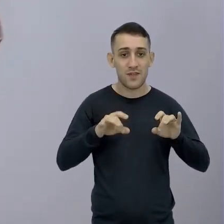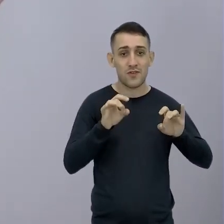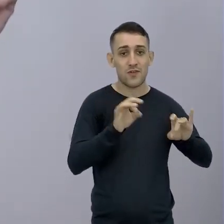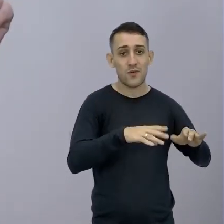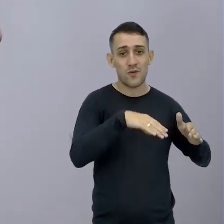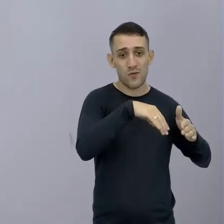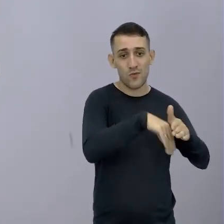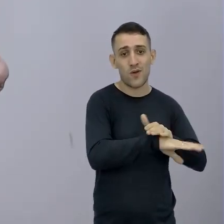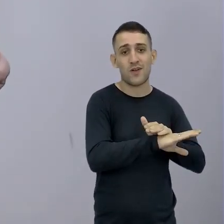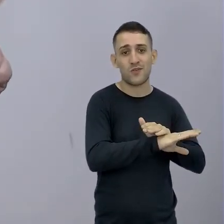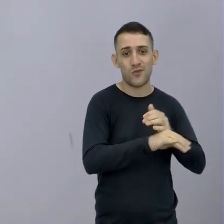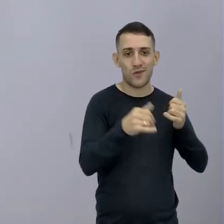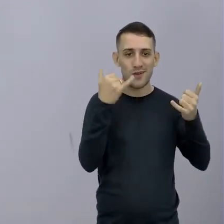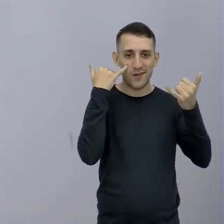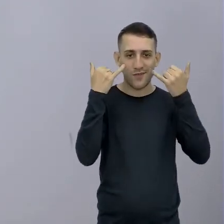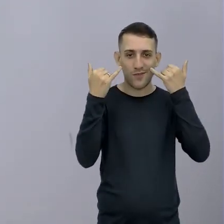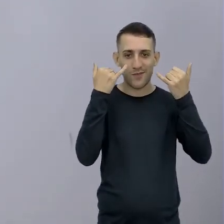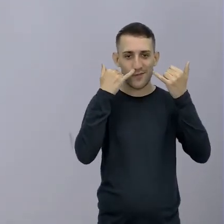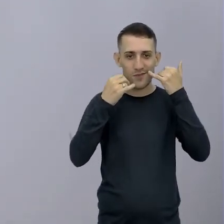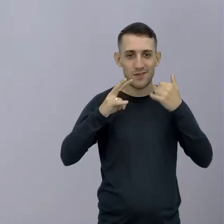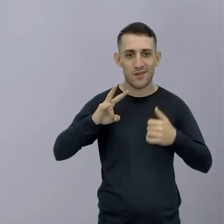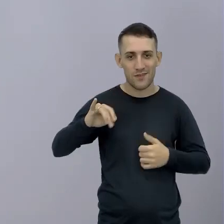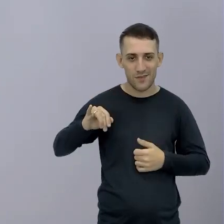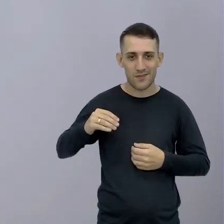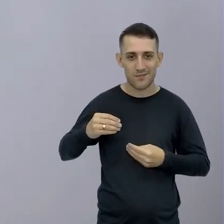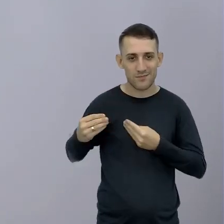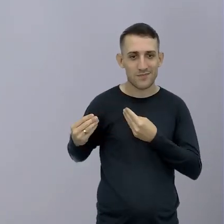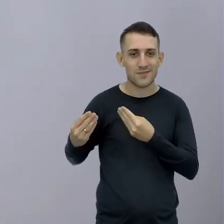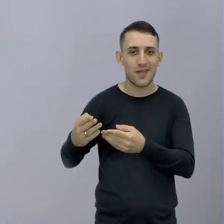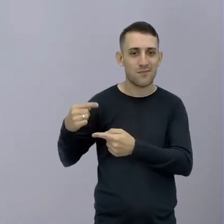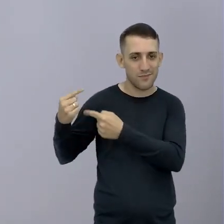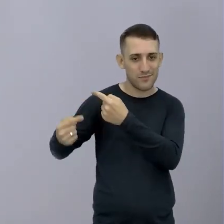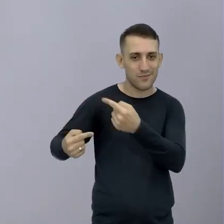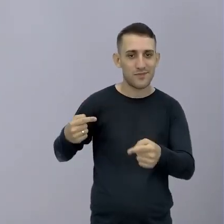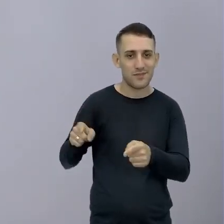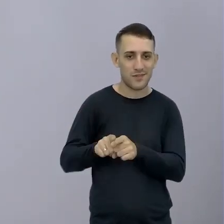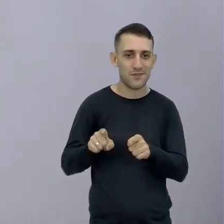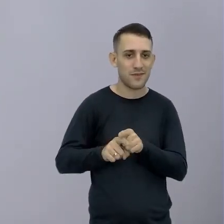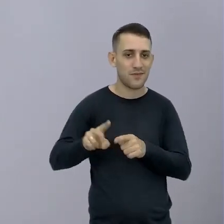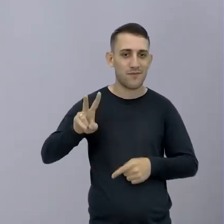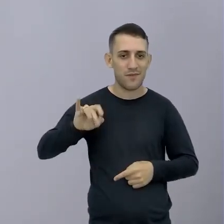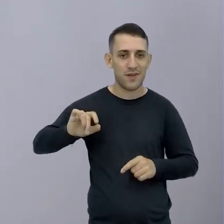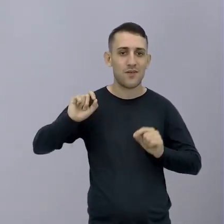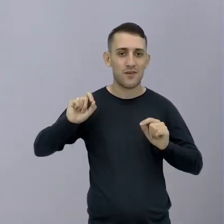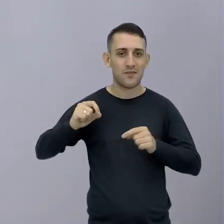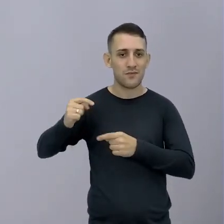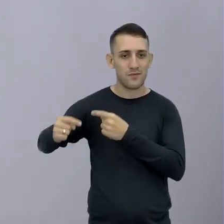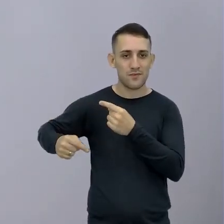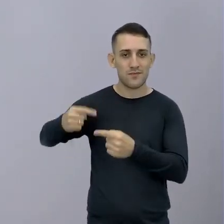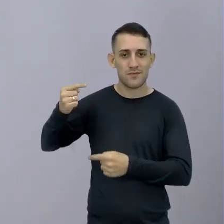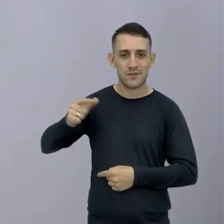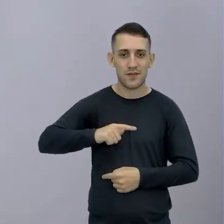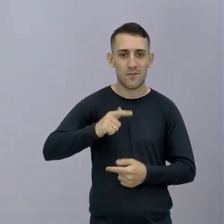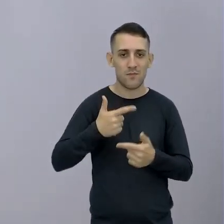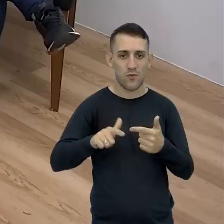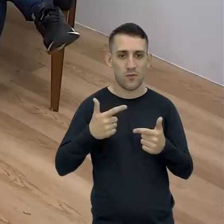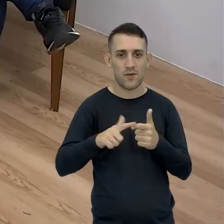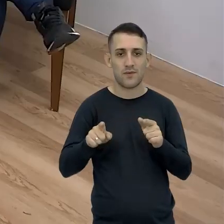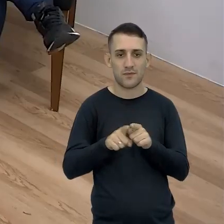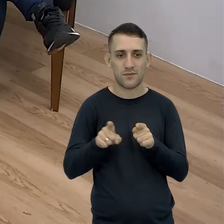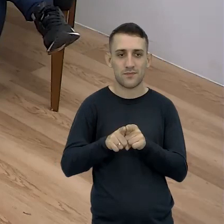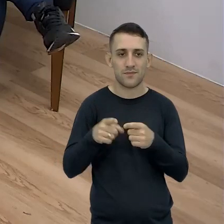Ela guardou aquela informação E vai passar Para os seus descendentes E aí vai vir mais fácil E aí as descendentes Vão vir cada vez Mais resistentes